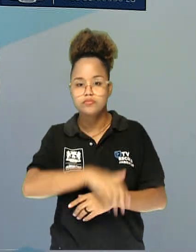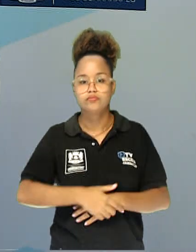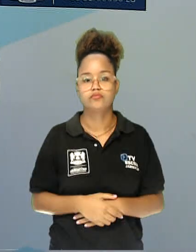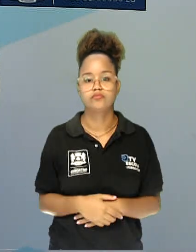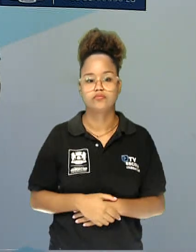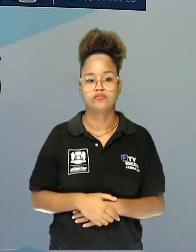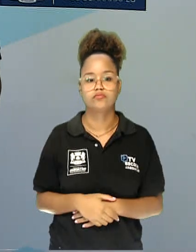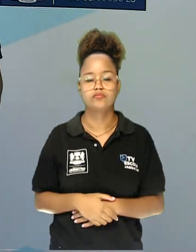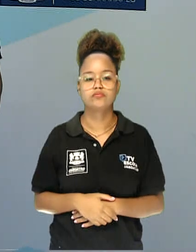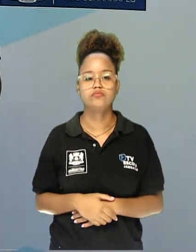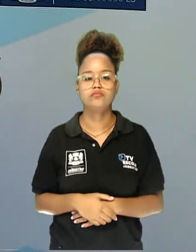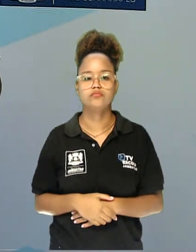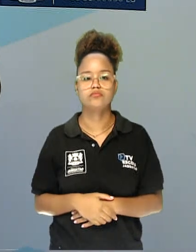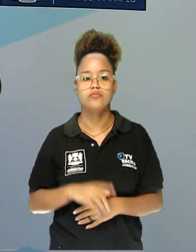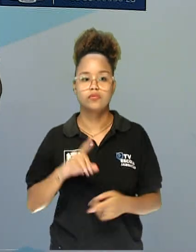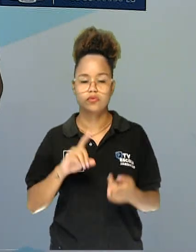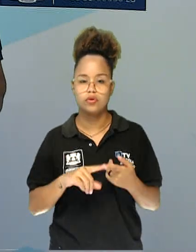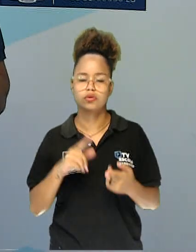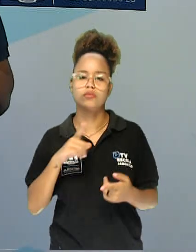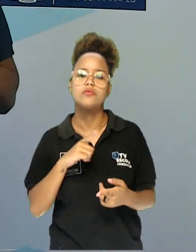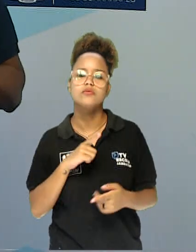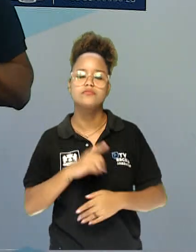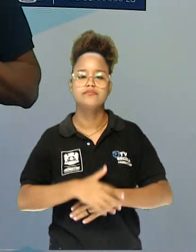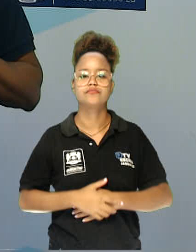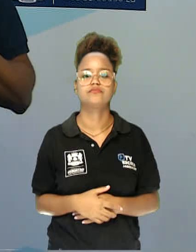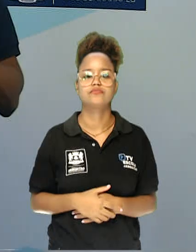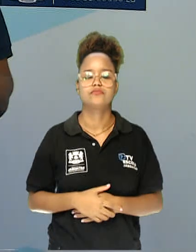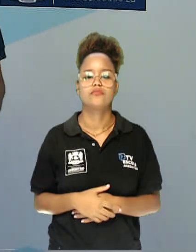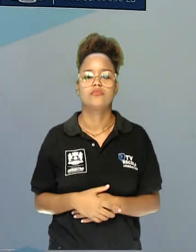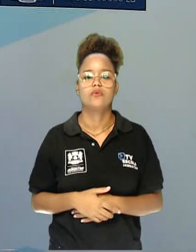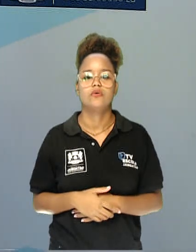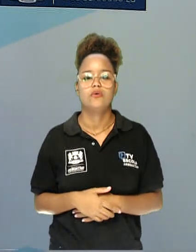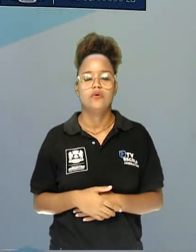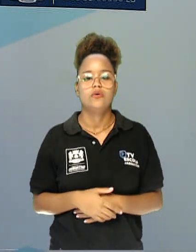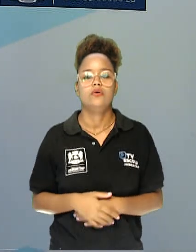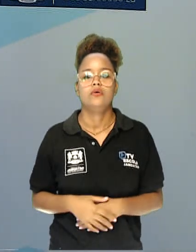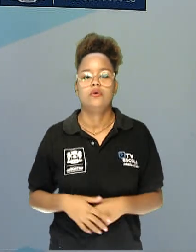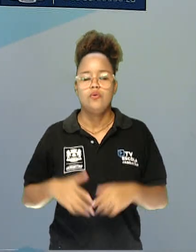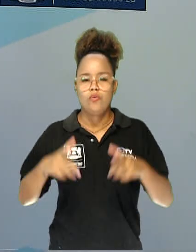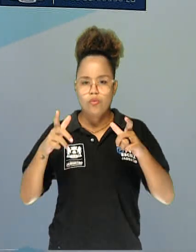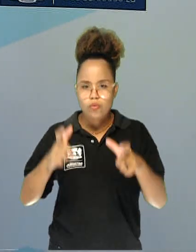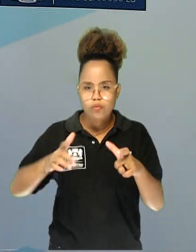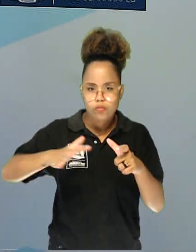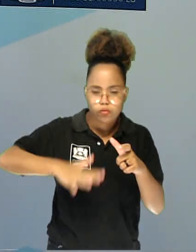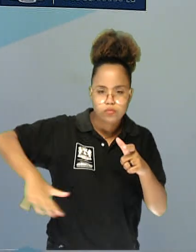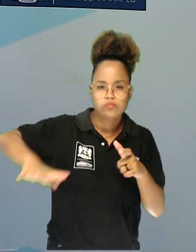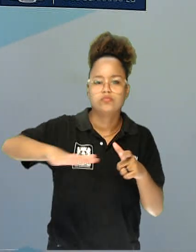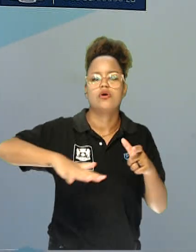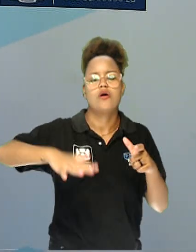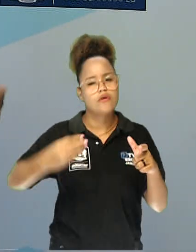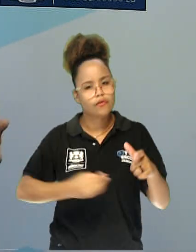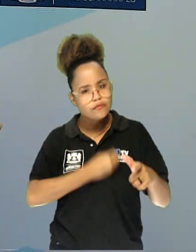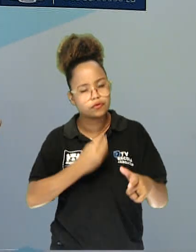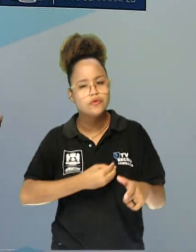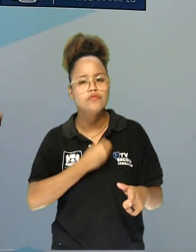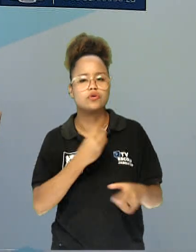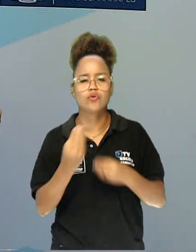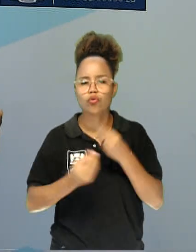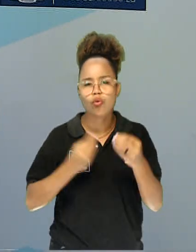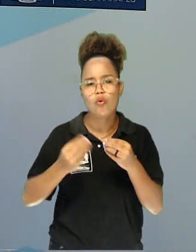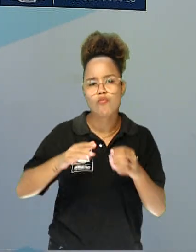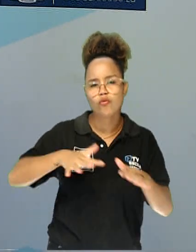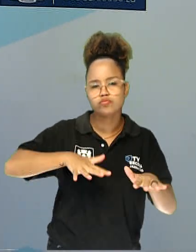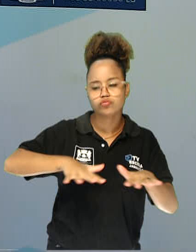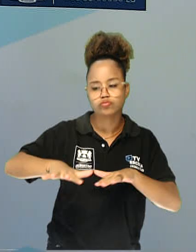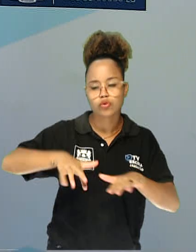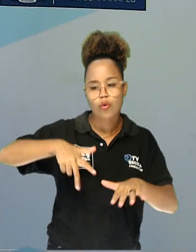Entre elas, nós temos o seguinte, né? O ambiente onde eles se encontram e as formas de locomoção.